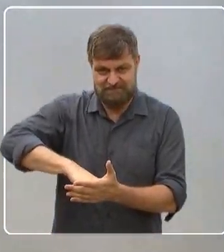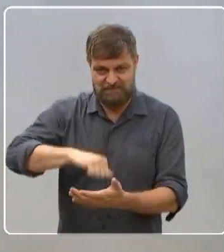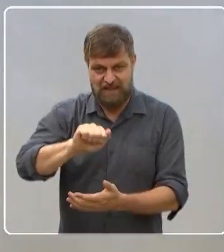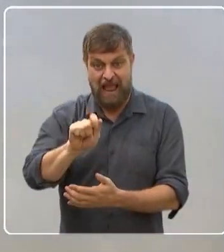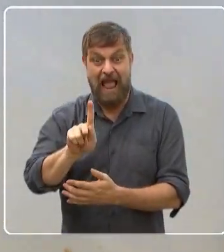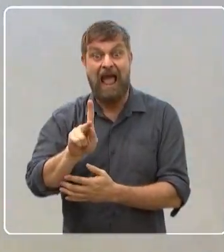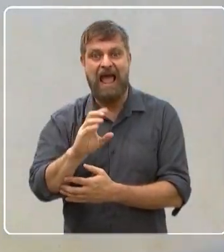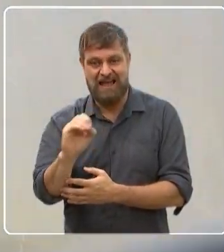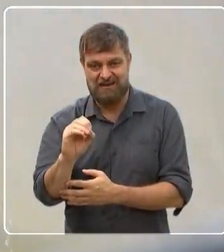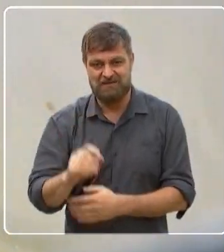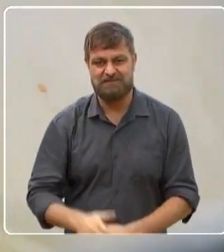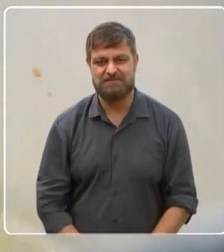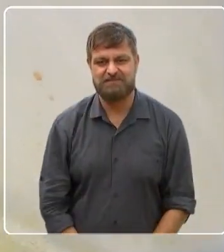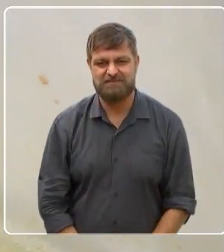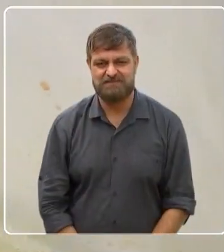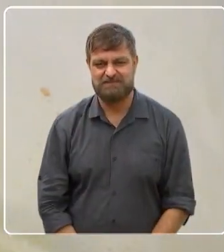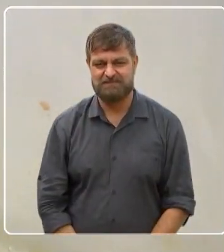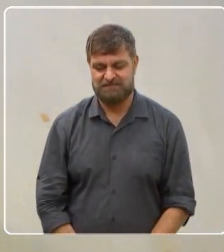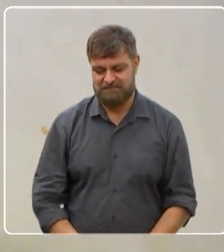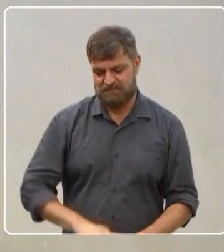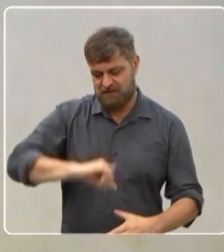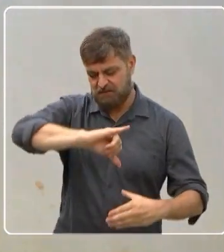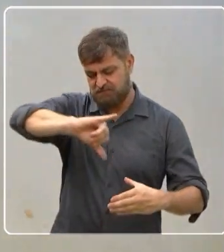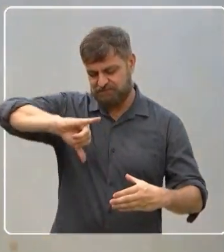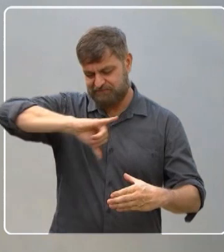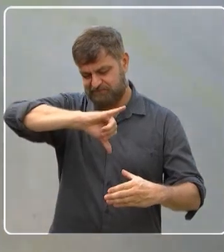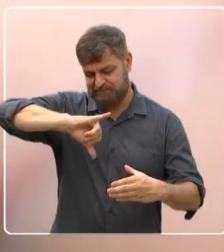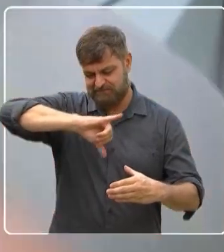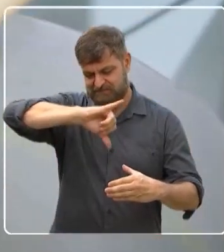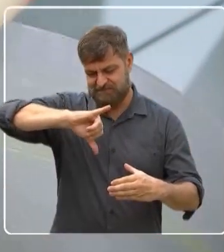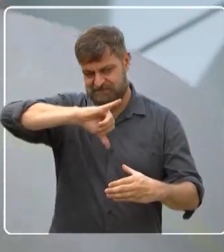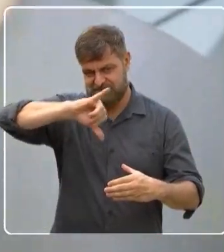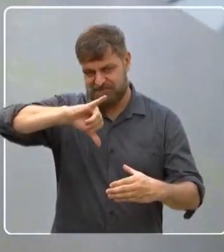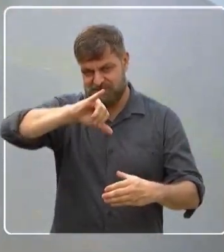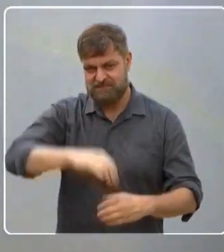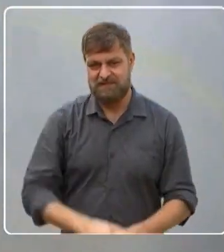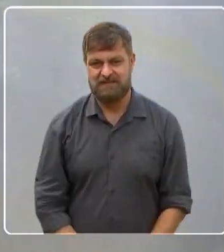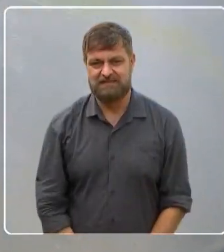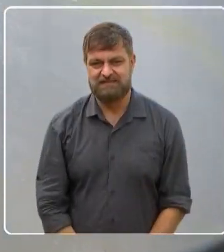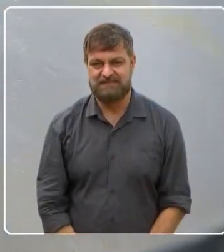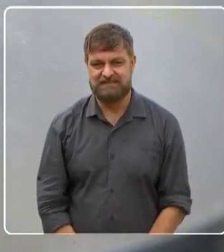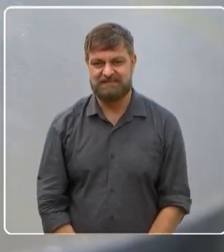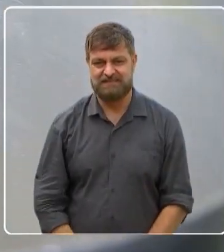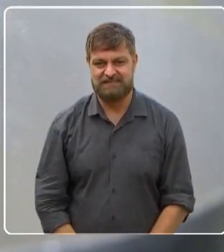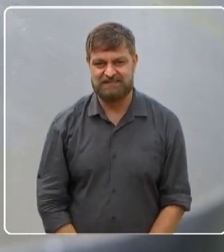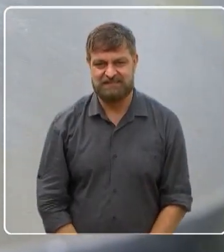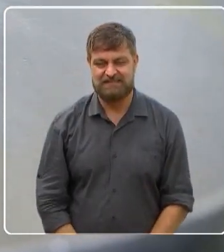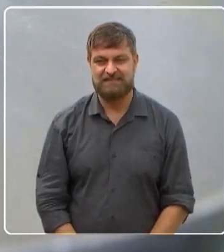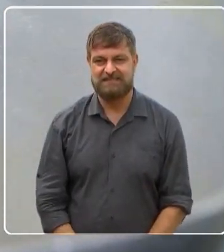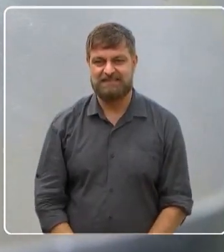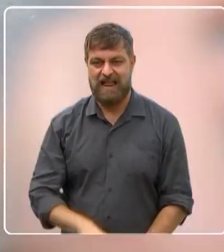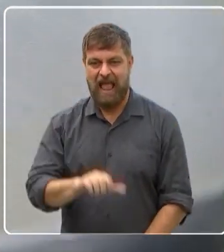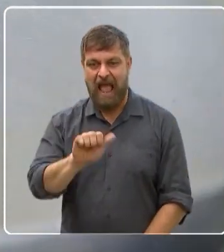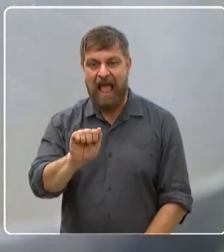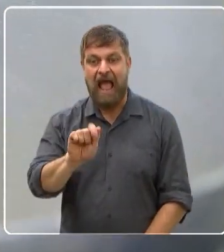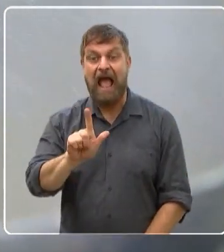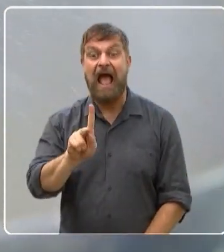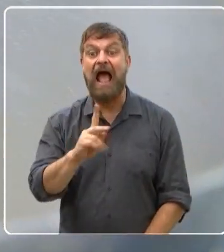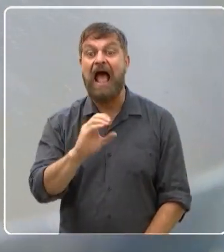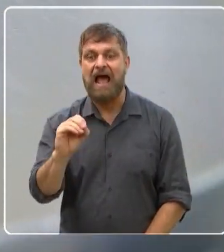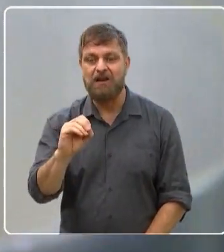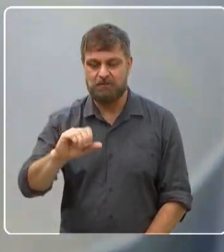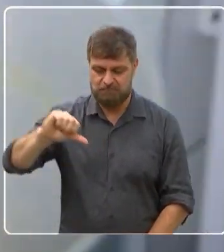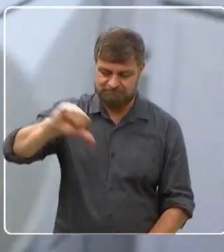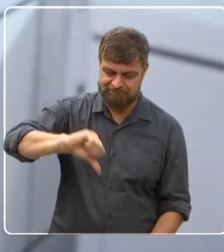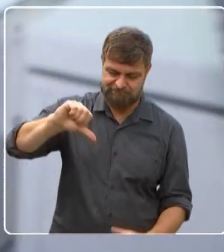Quanto vai de óleo mais ou menos? Um fio de óleo? É, um fiozinho de óleo, só pra não queimar o alho. O que é isso aí? Alho? Alho líquido.